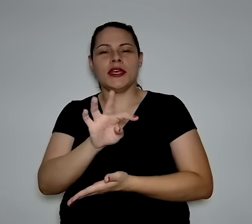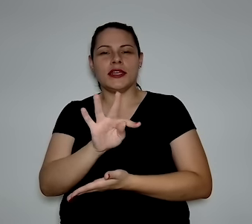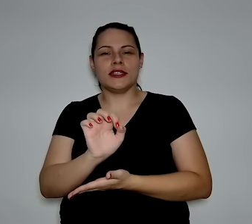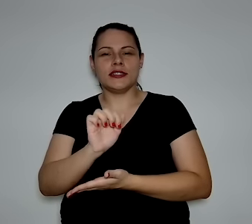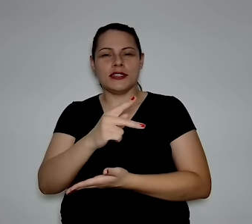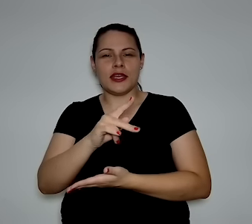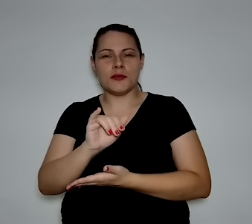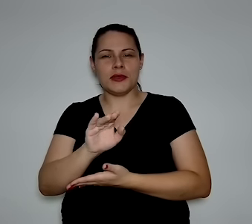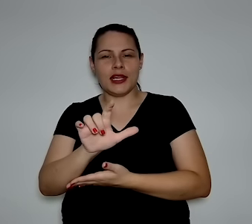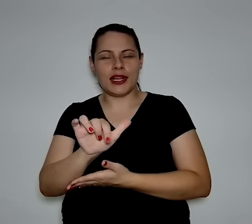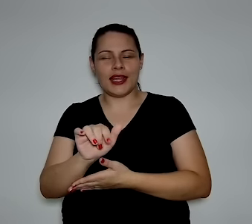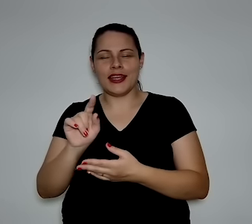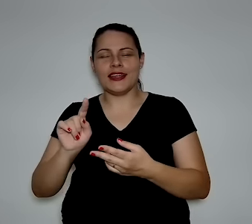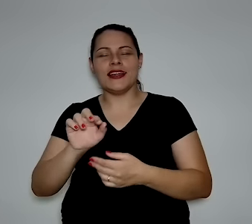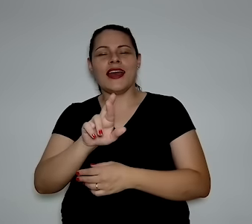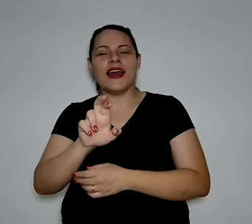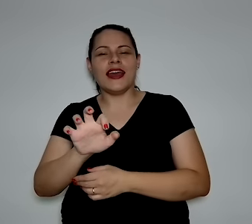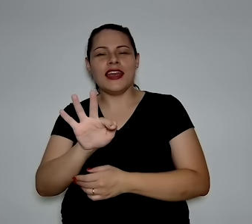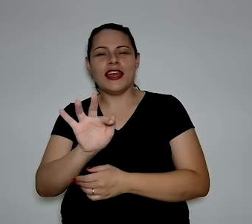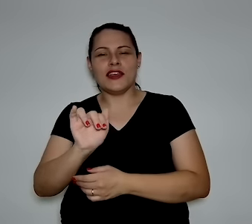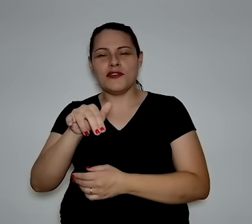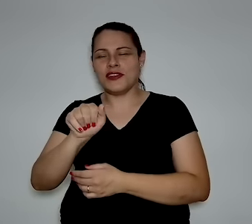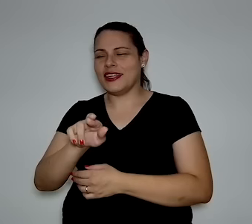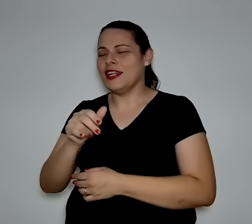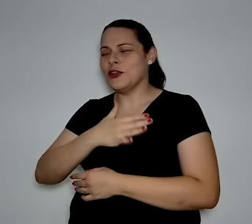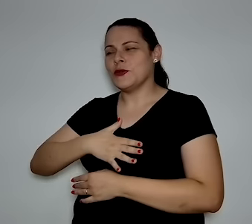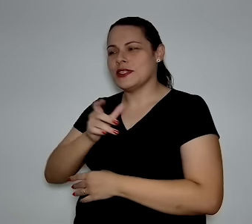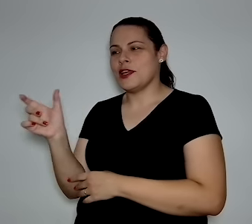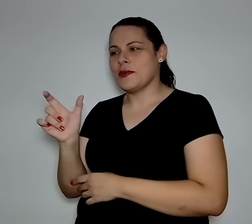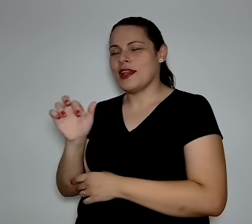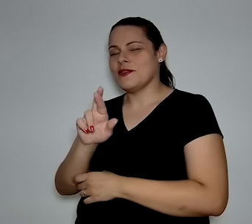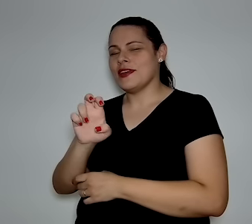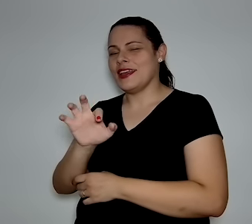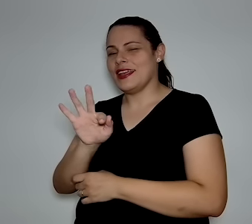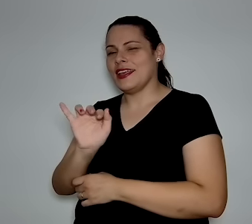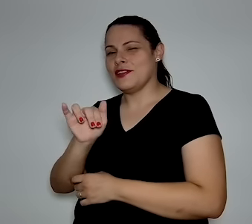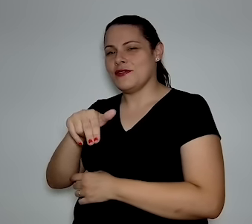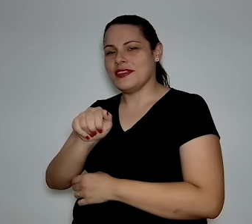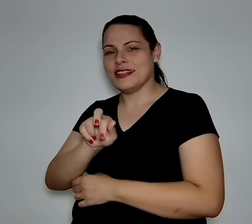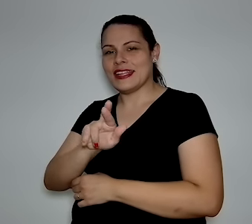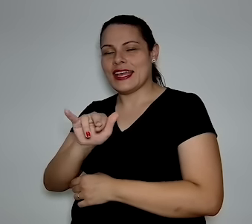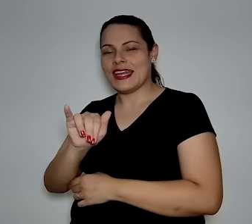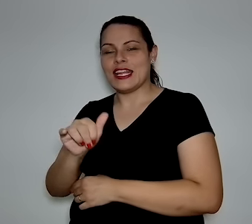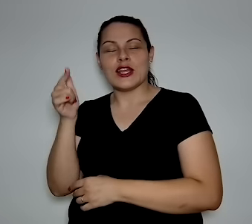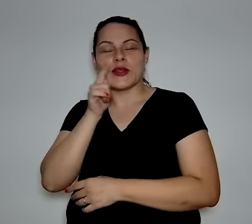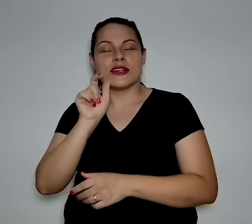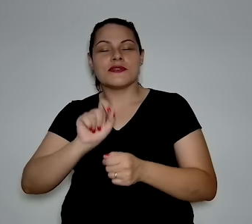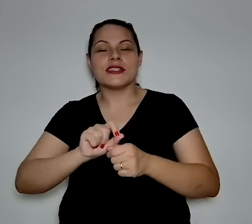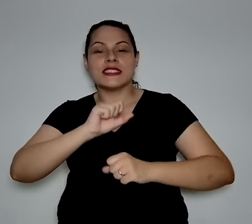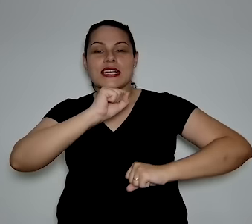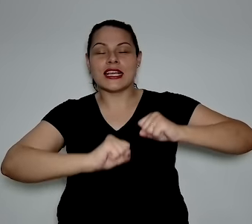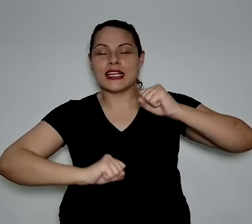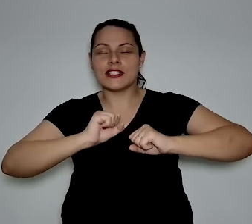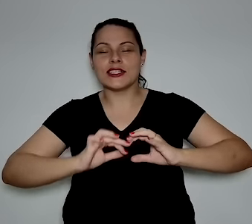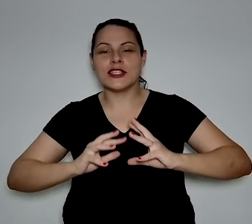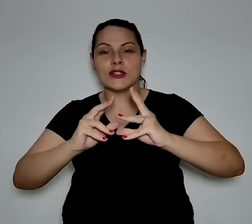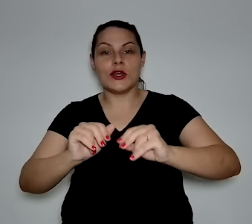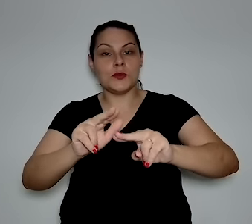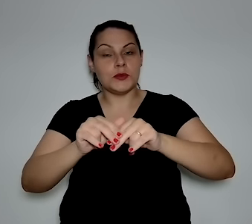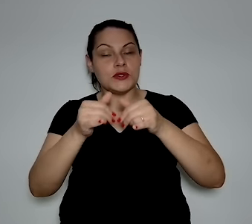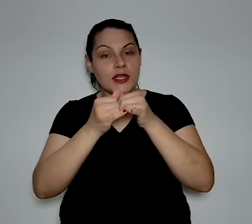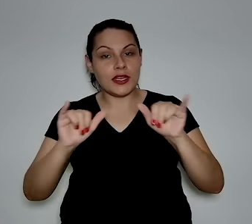refinaria, adorei a refinaria, Fernanda, a refinaria do hidrogênio verde, você tem que ter na indústria lá no eletrolisador.